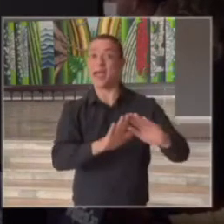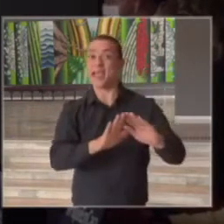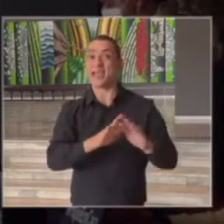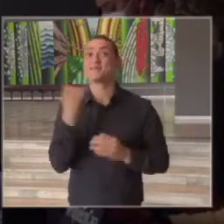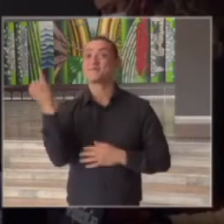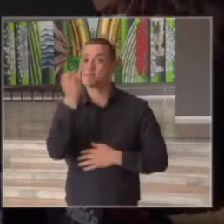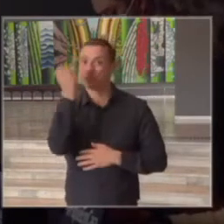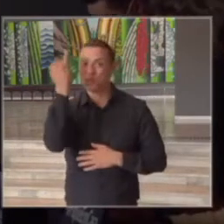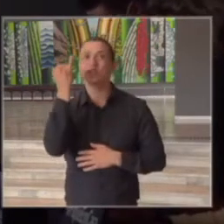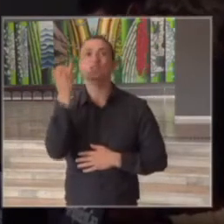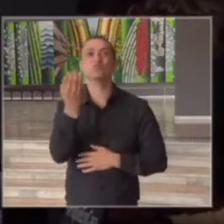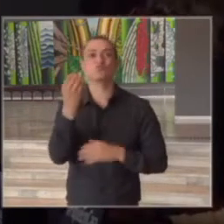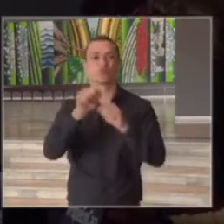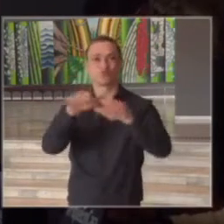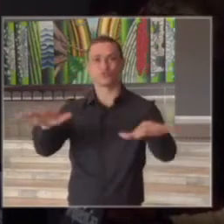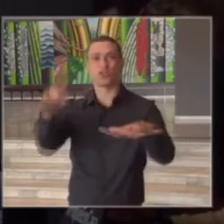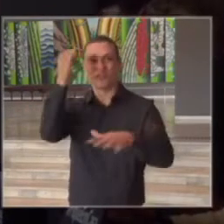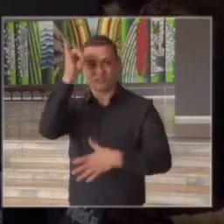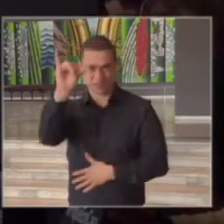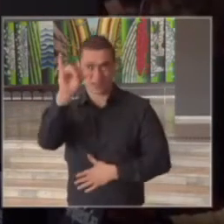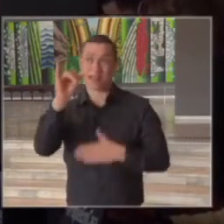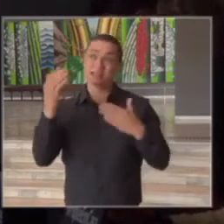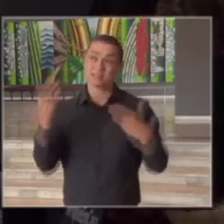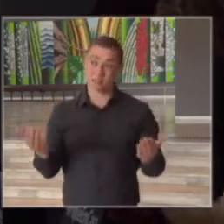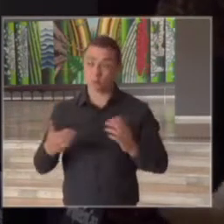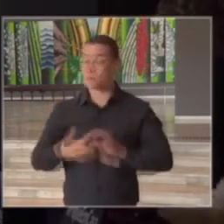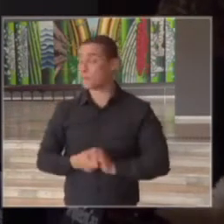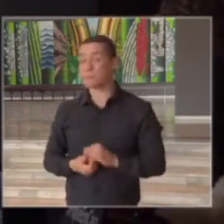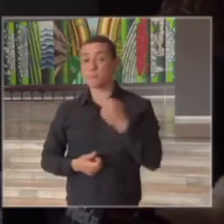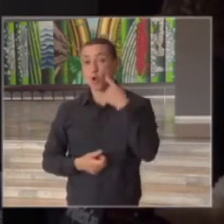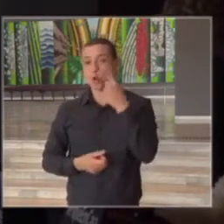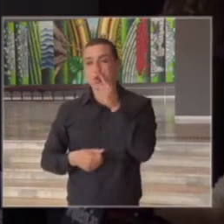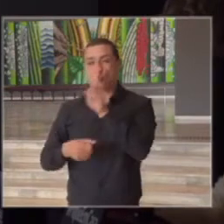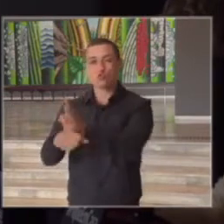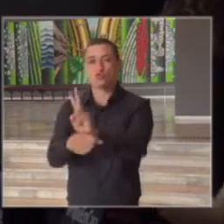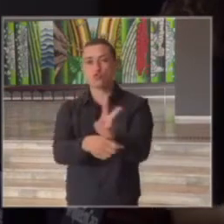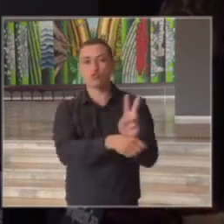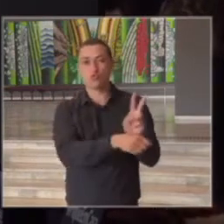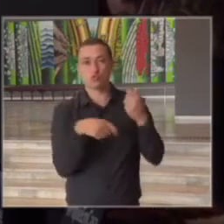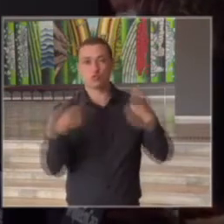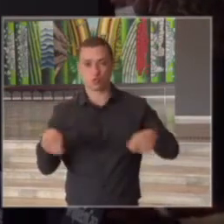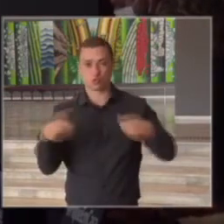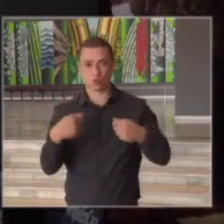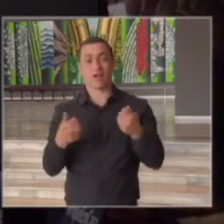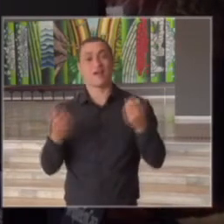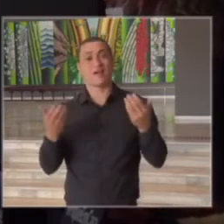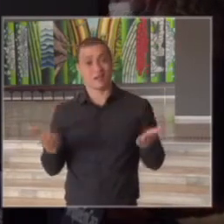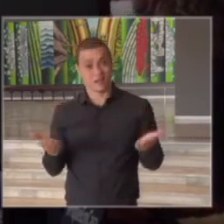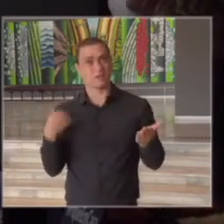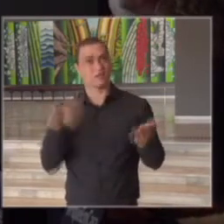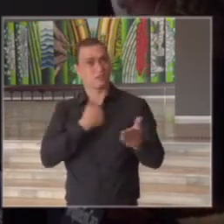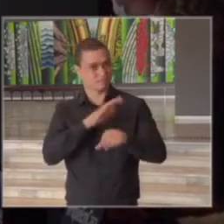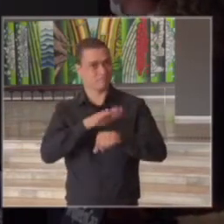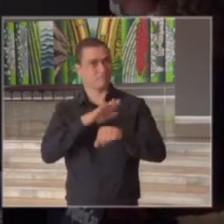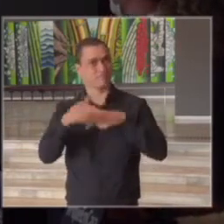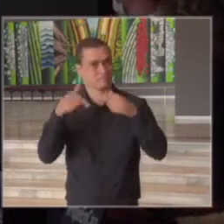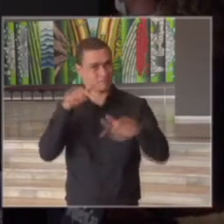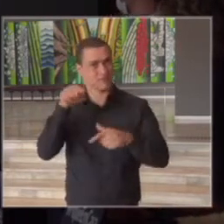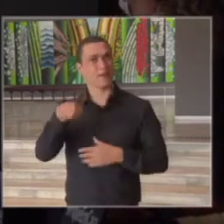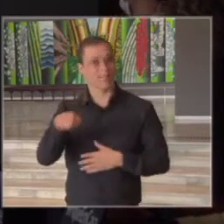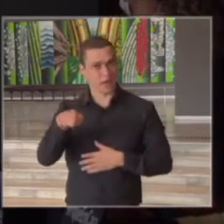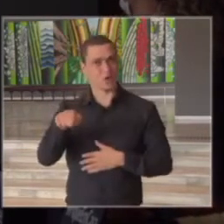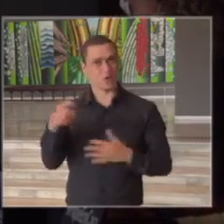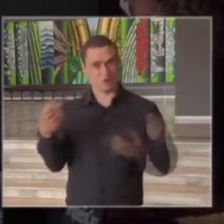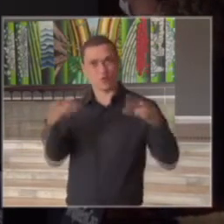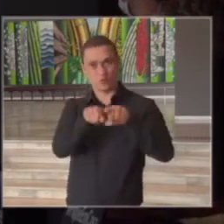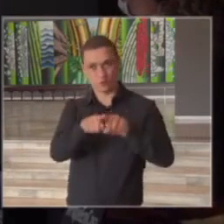à epidemia e aí nós temos que ter as ações de vigilância e é isso que nós estamos reforçando com essa